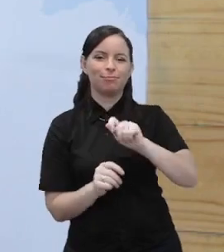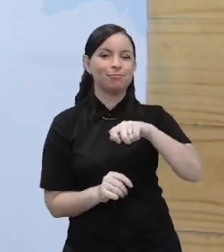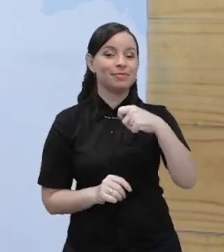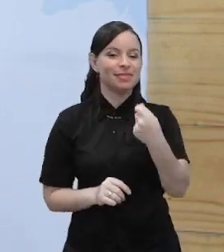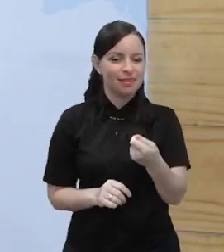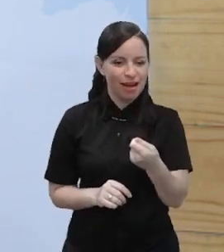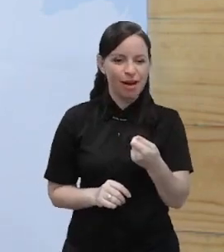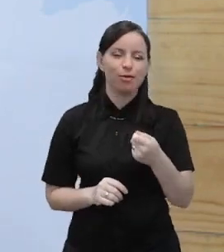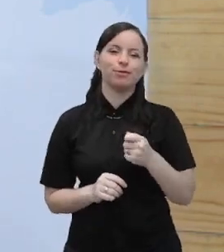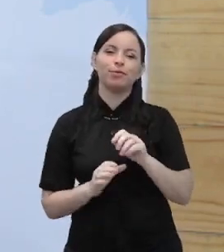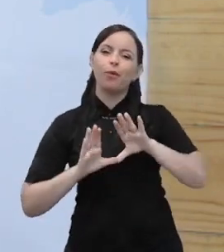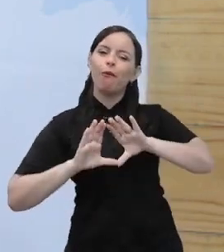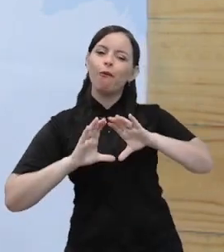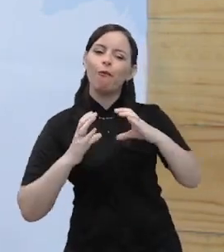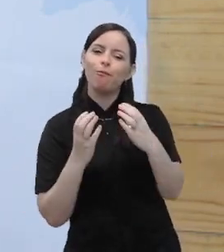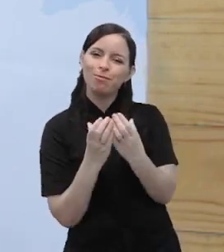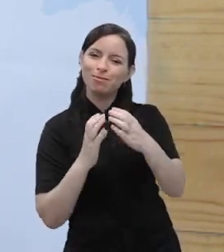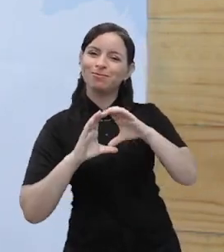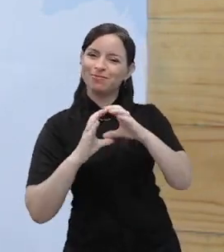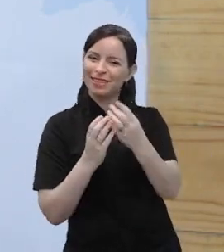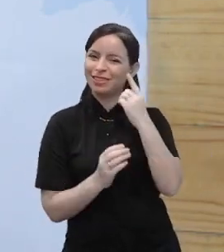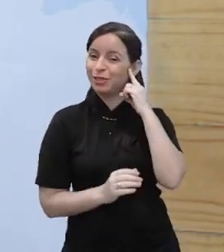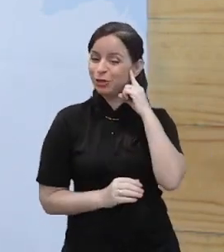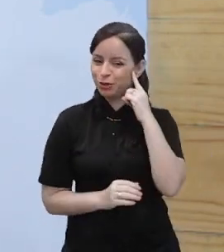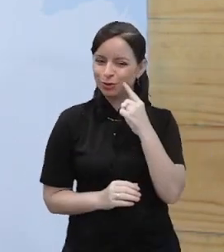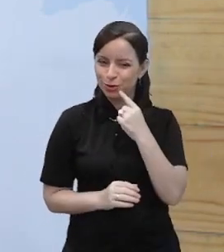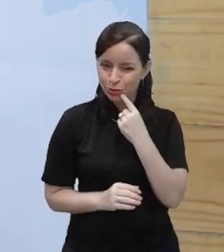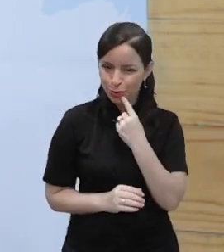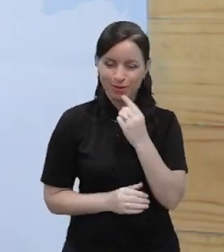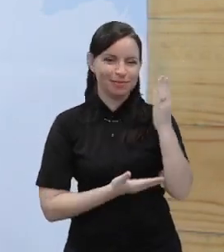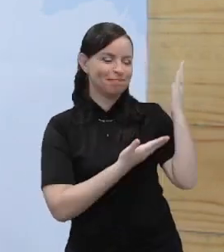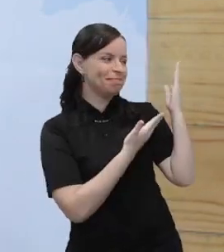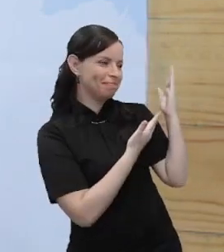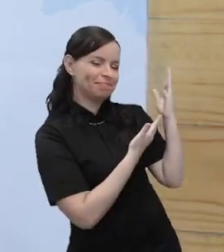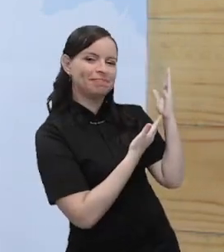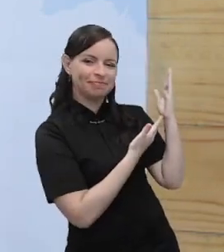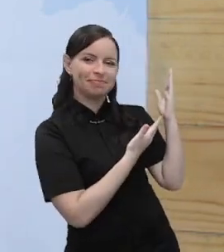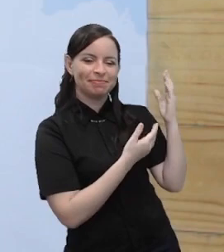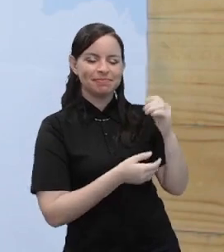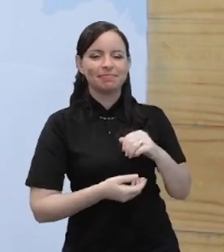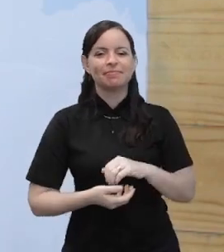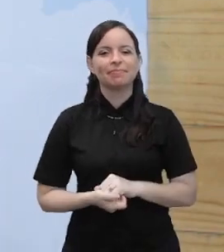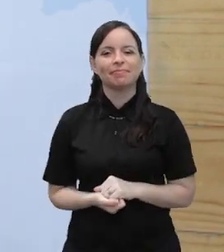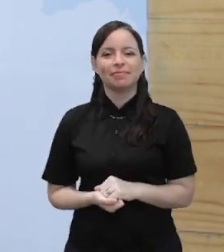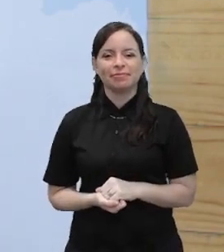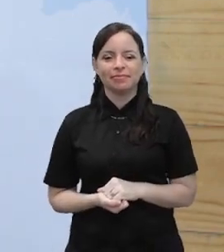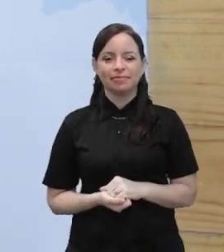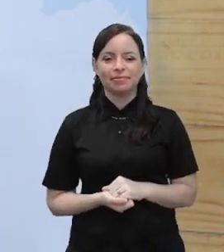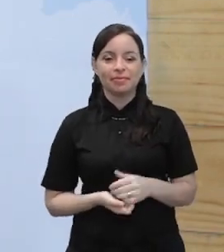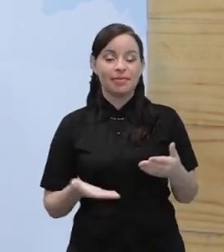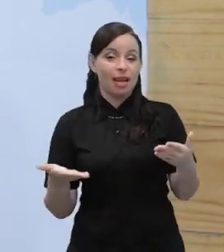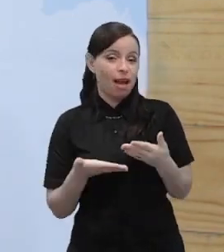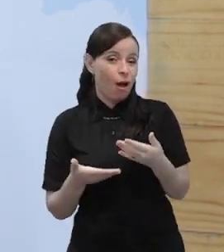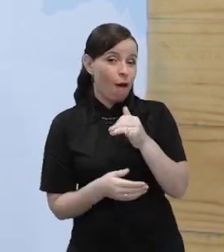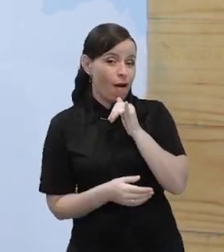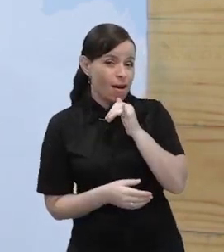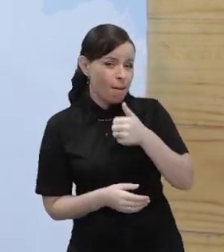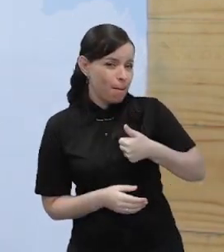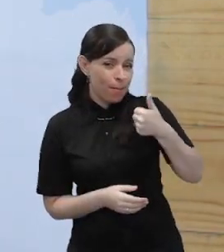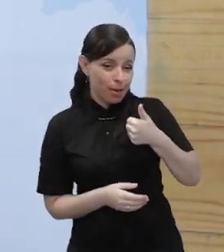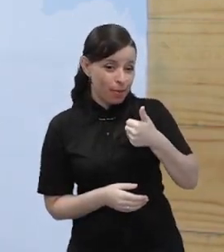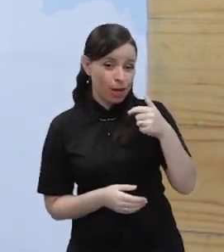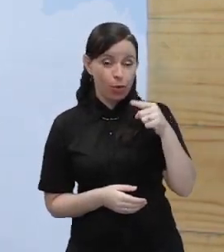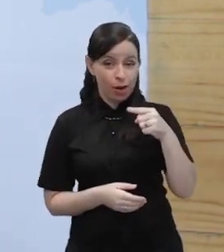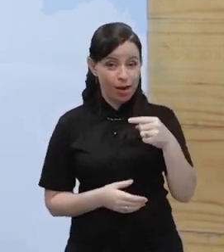comunidade surda, beleza? E aí, nesse primeiro exemplo, os